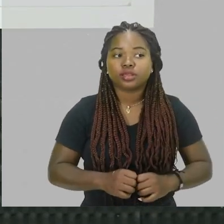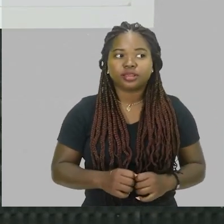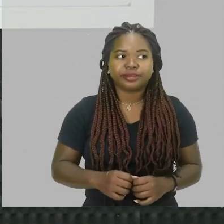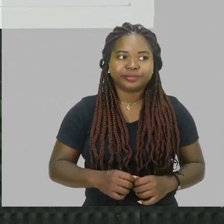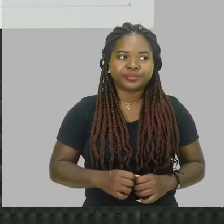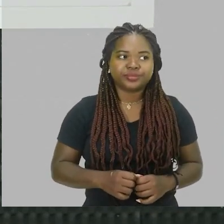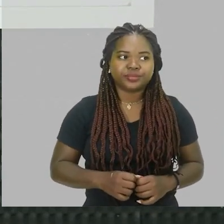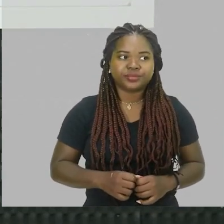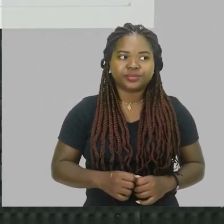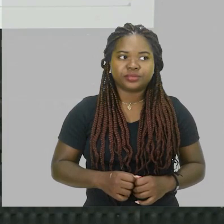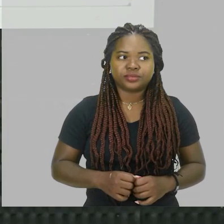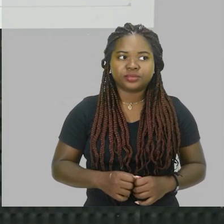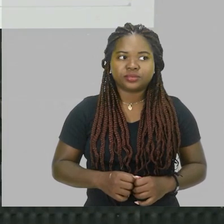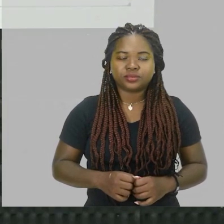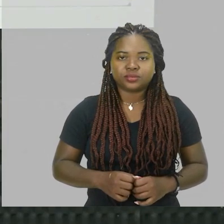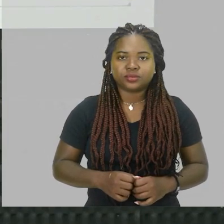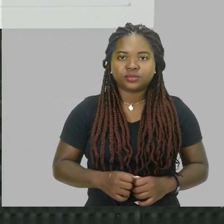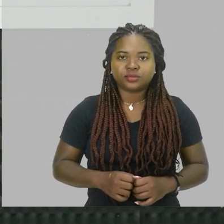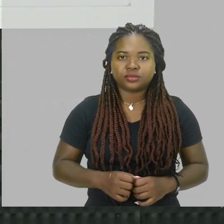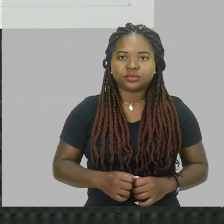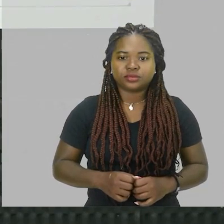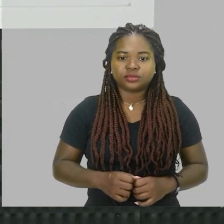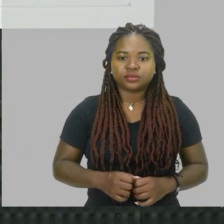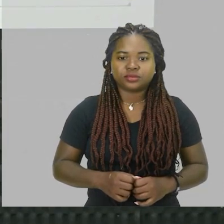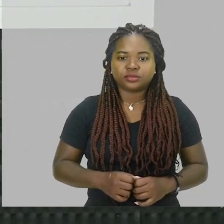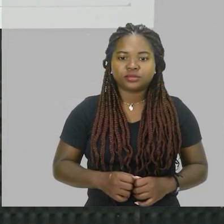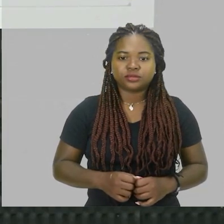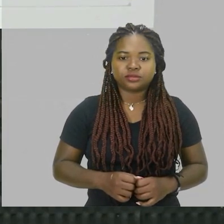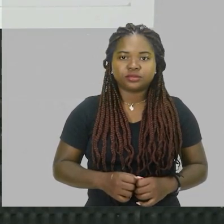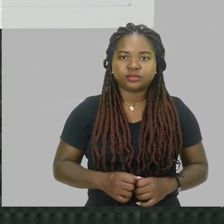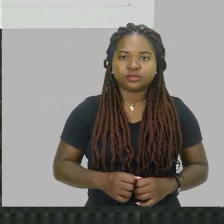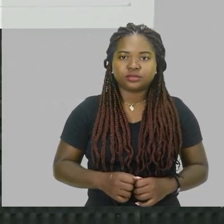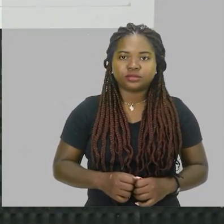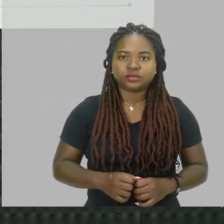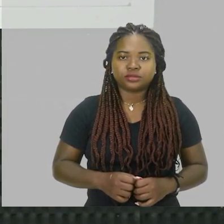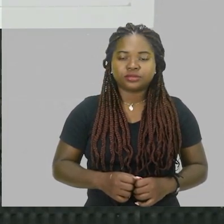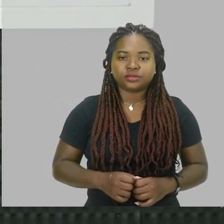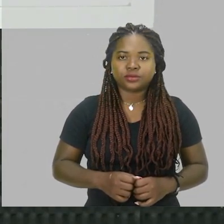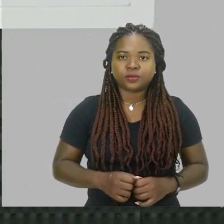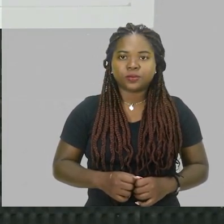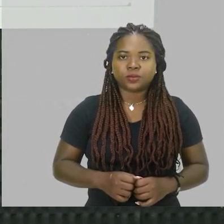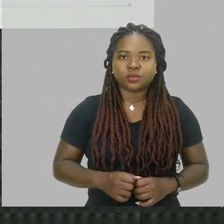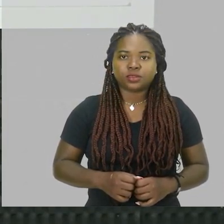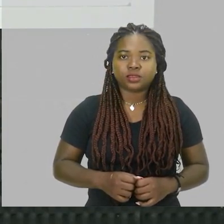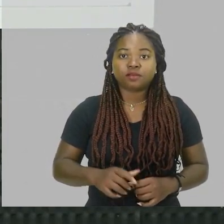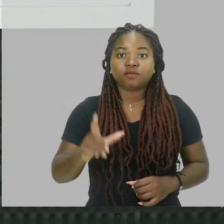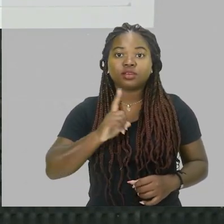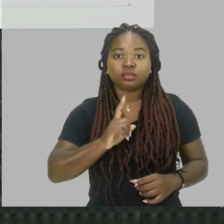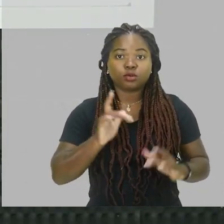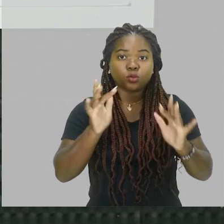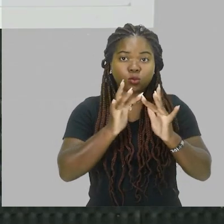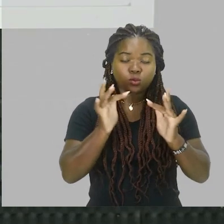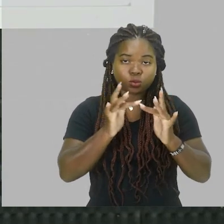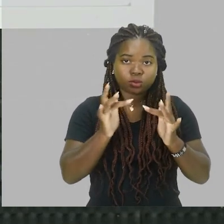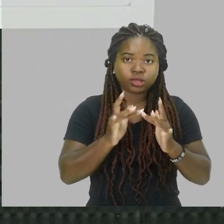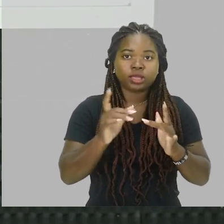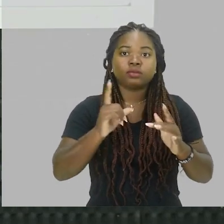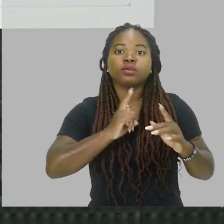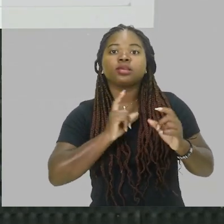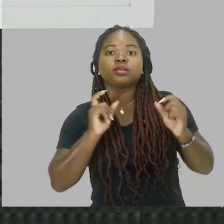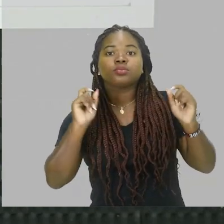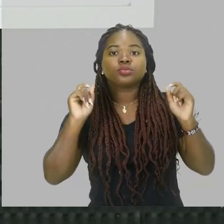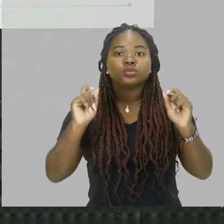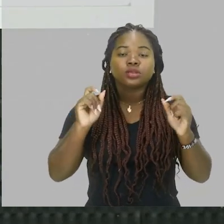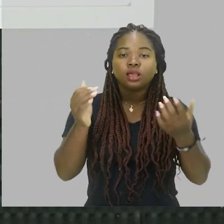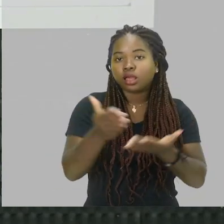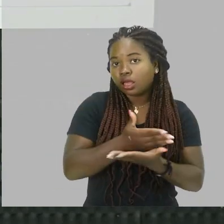feixezinhos de luz azul, com certeza, eles irão ali colidir com os feixezinhos pretos. então nós vamos ter aqui